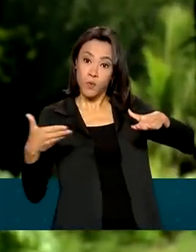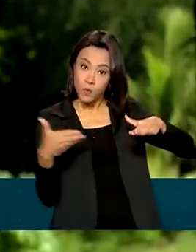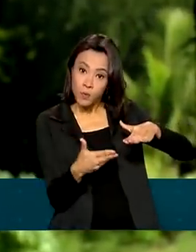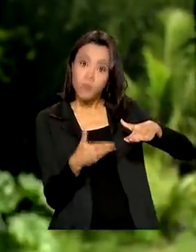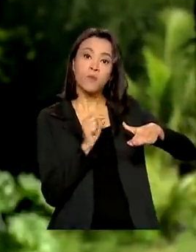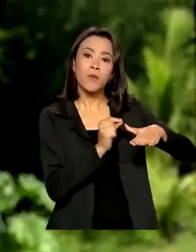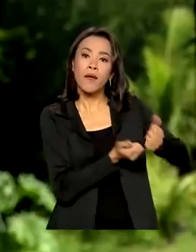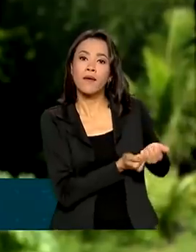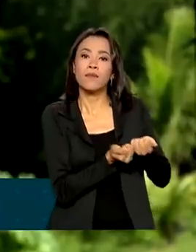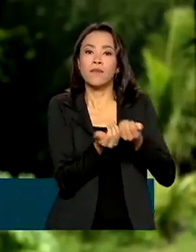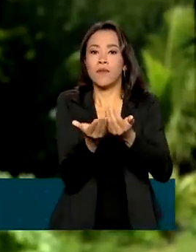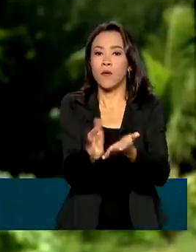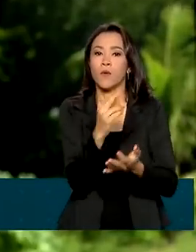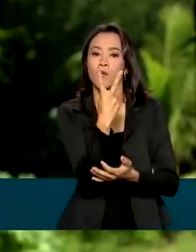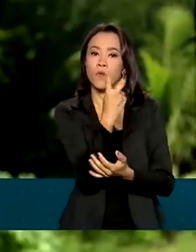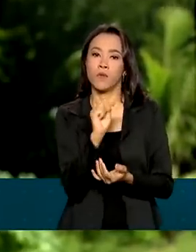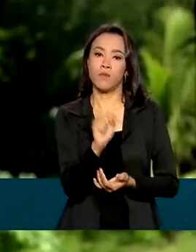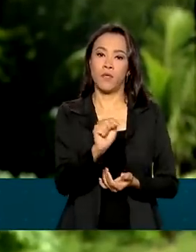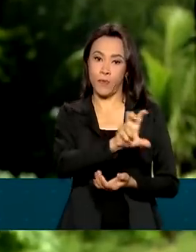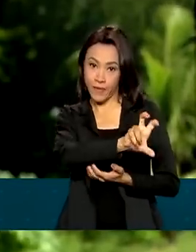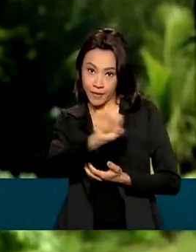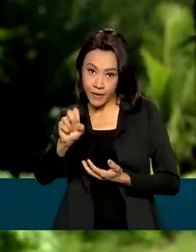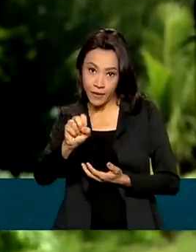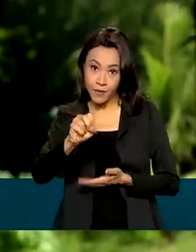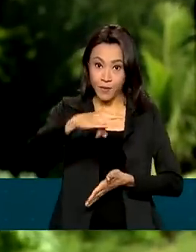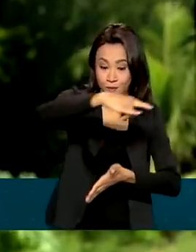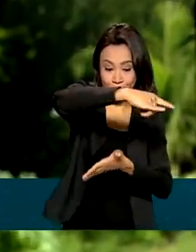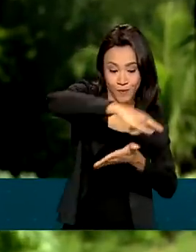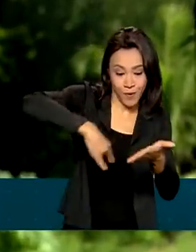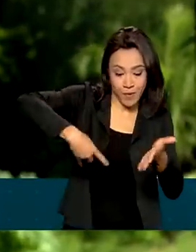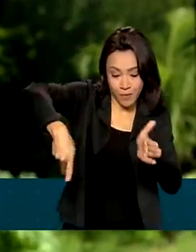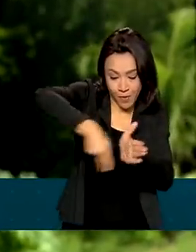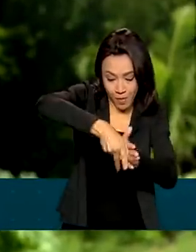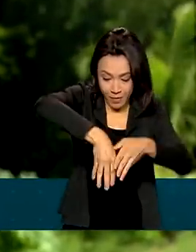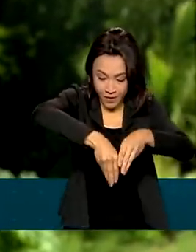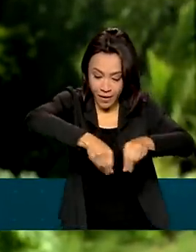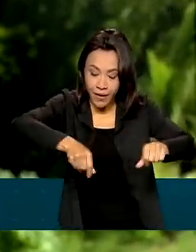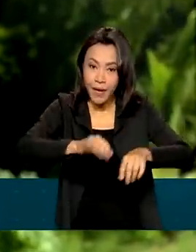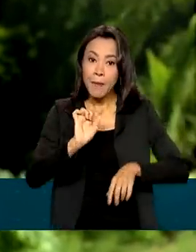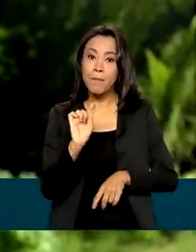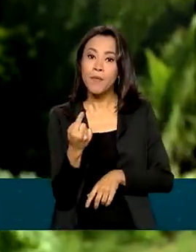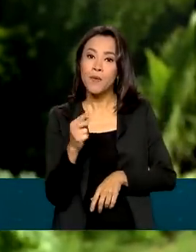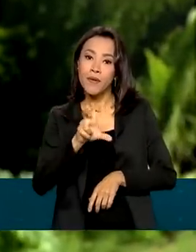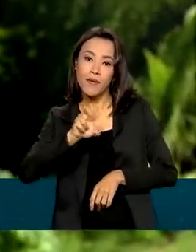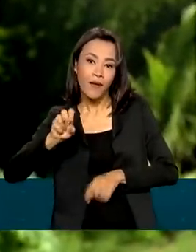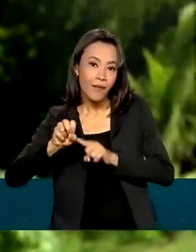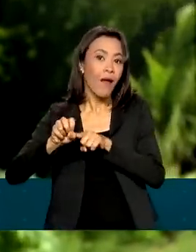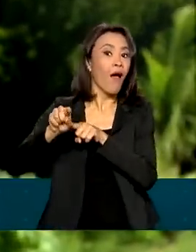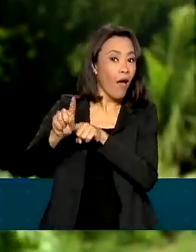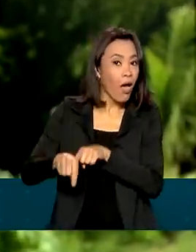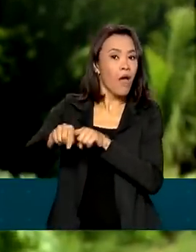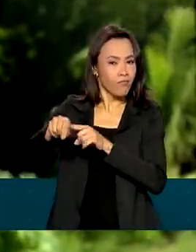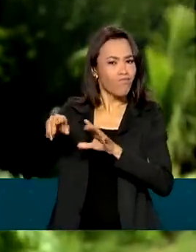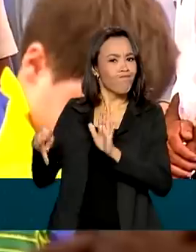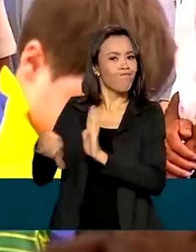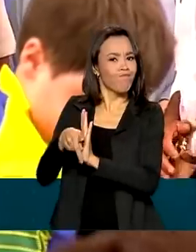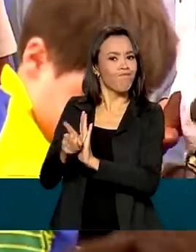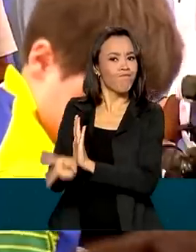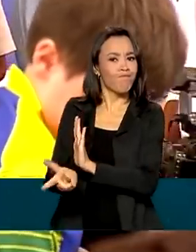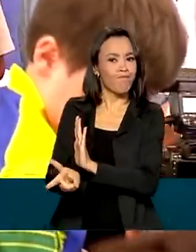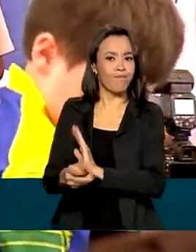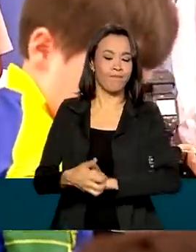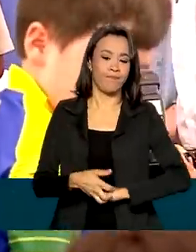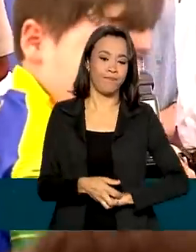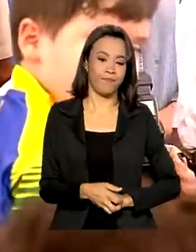Agrária entregou 2.500 títulos de terra. 1.500 deles são títulos definitivos. O